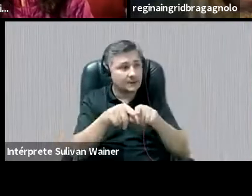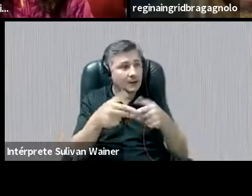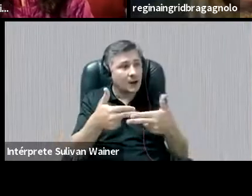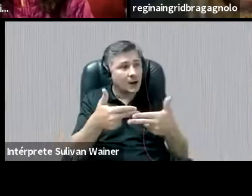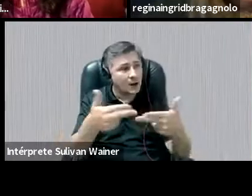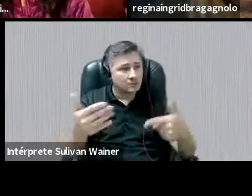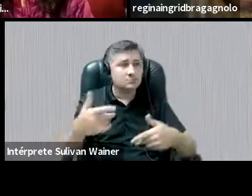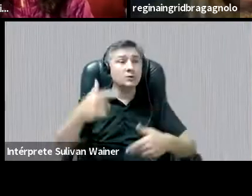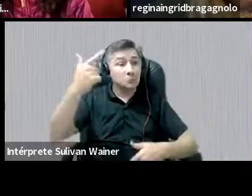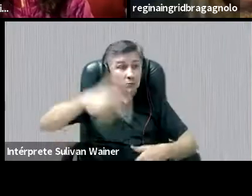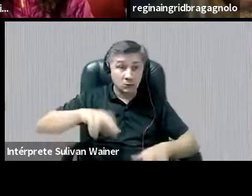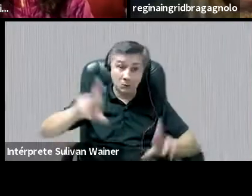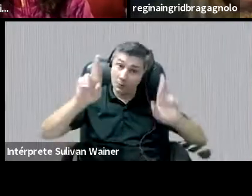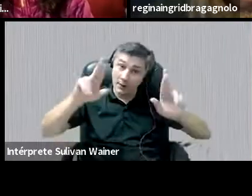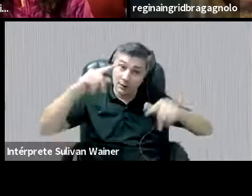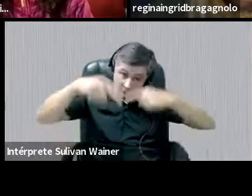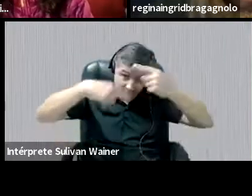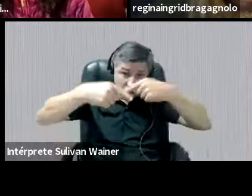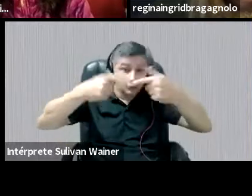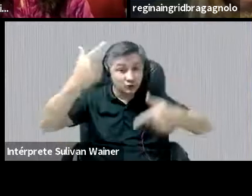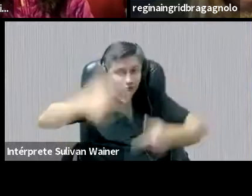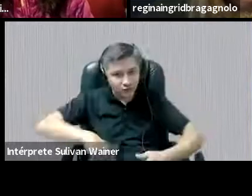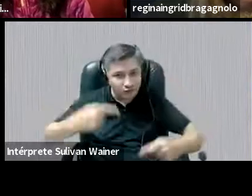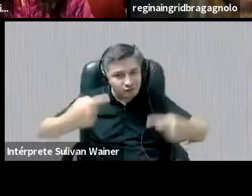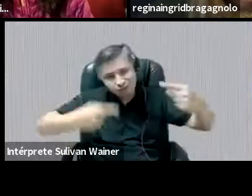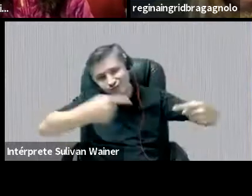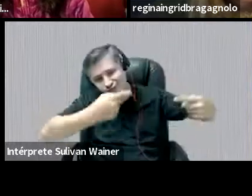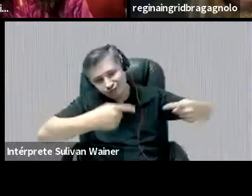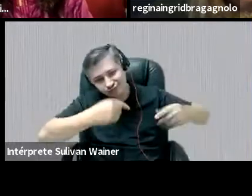tenhamos outras mesas para discutir esses temas.